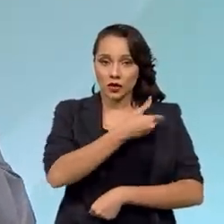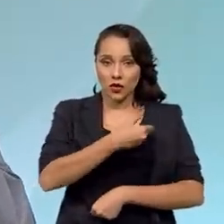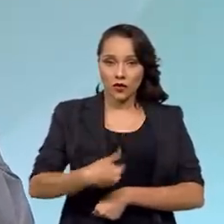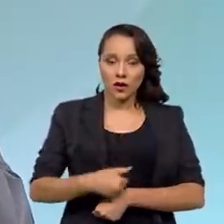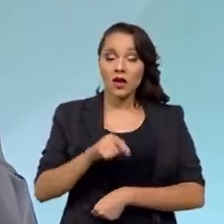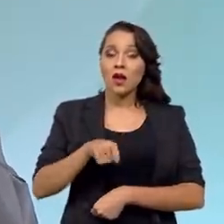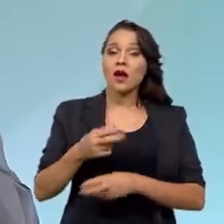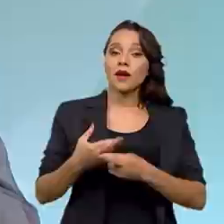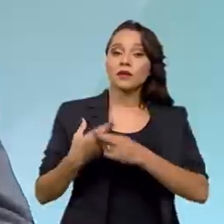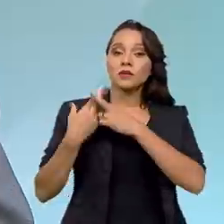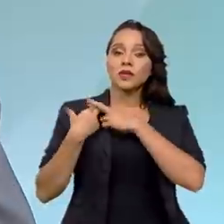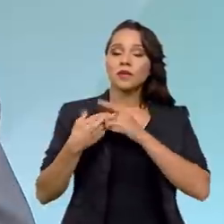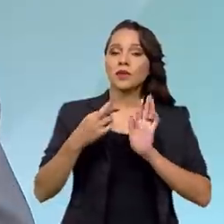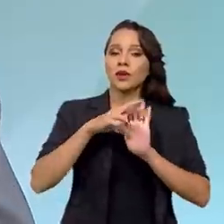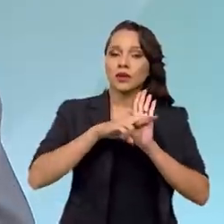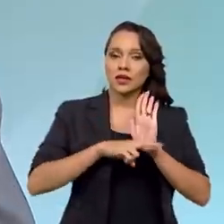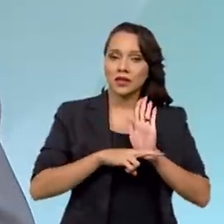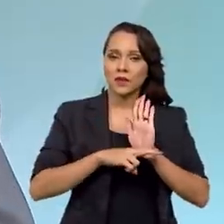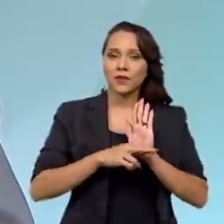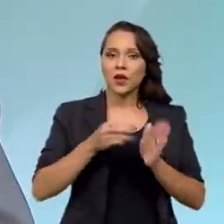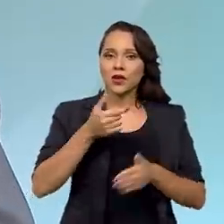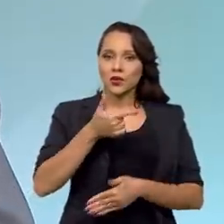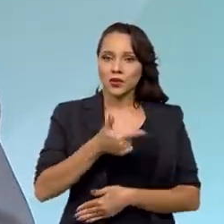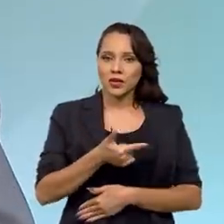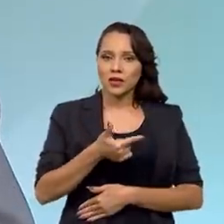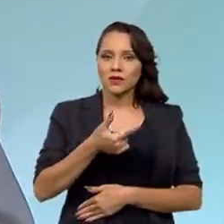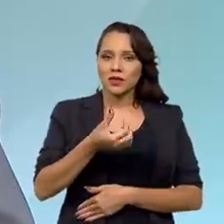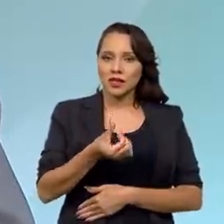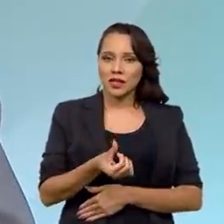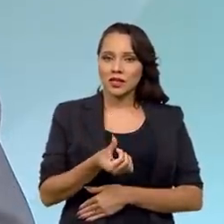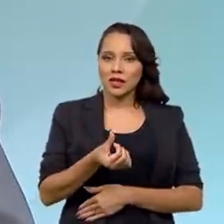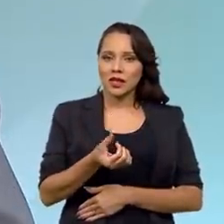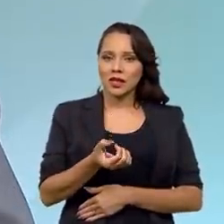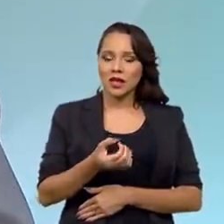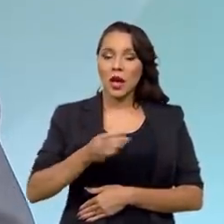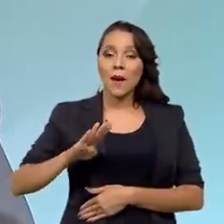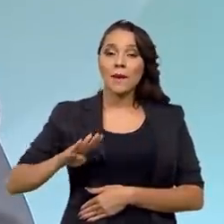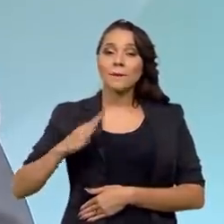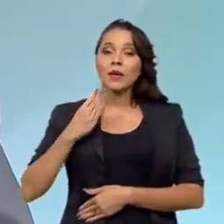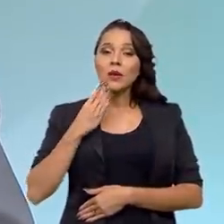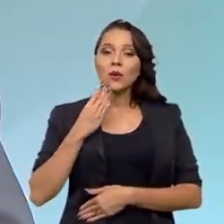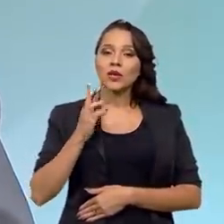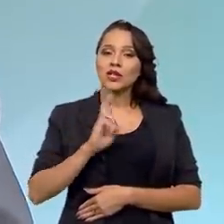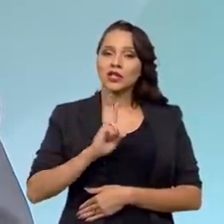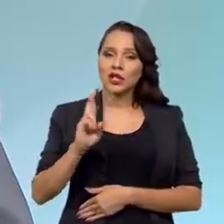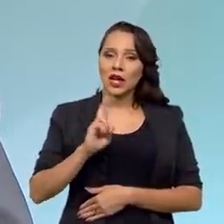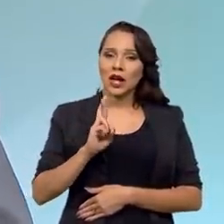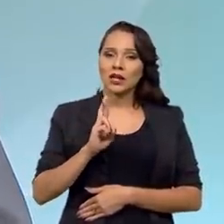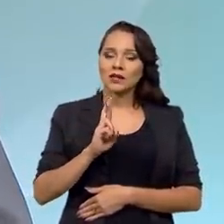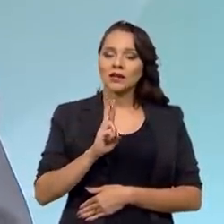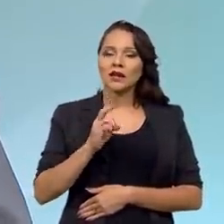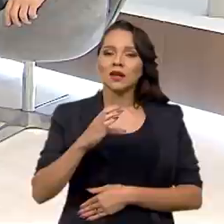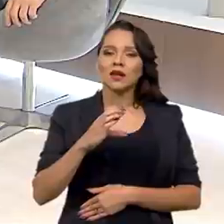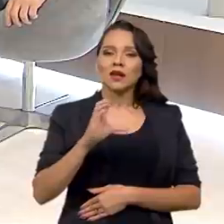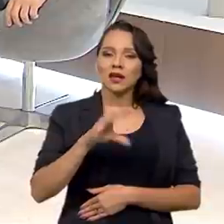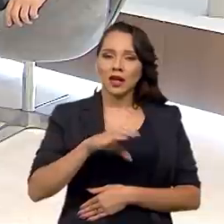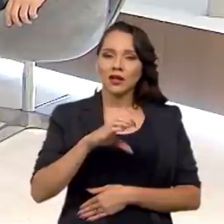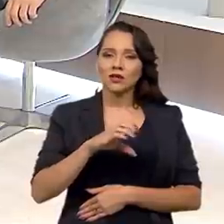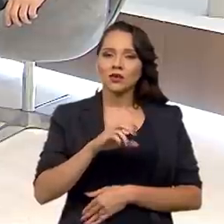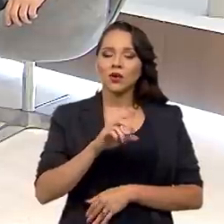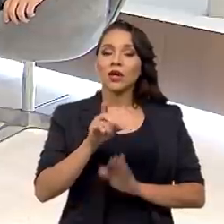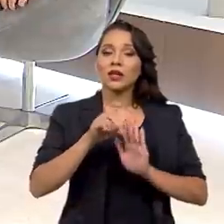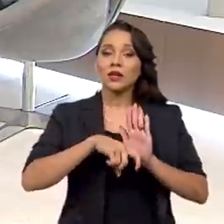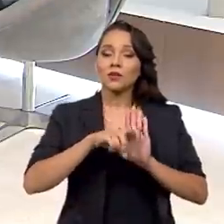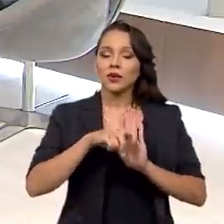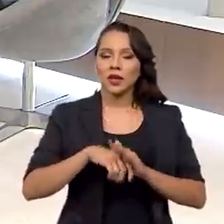responsável pela regularização de R$ 260 bilhões em créditos tributários. Isso quer dizer o